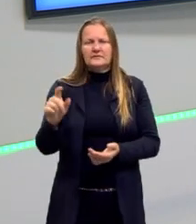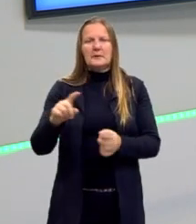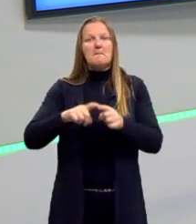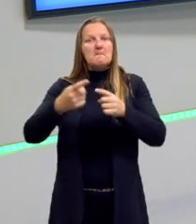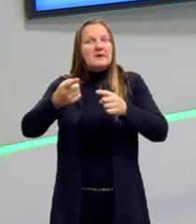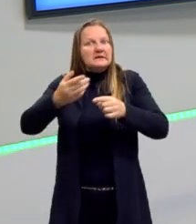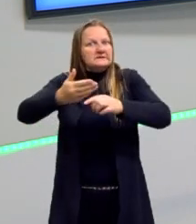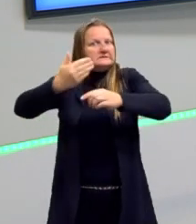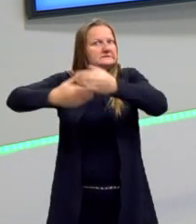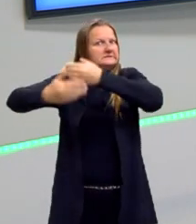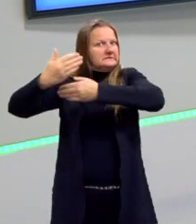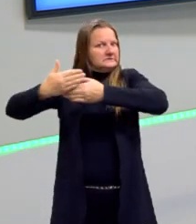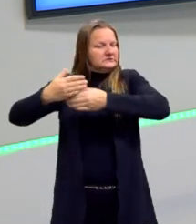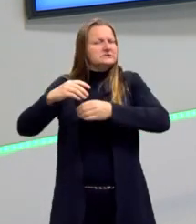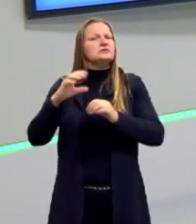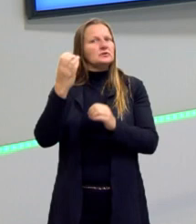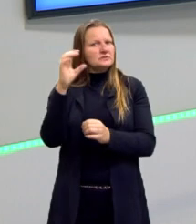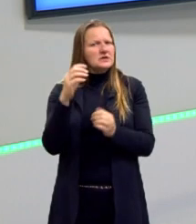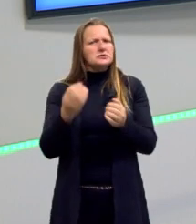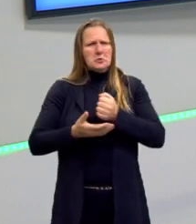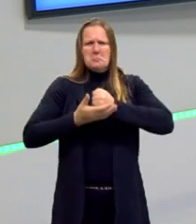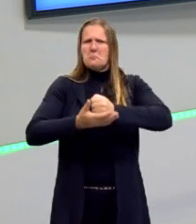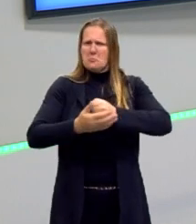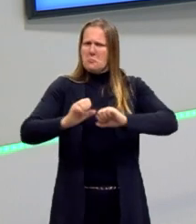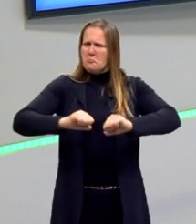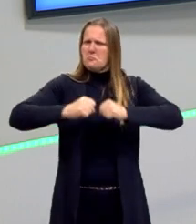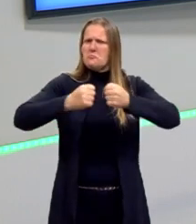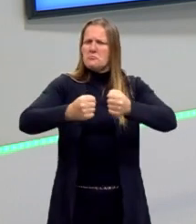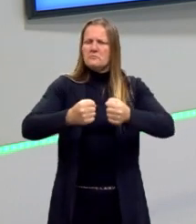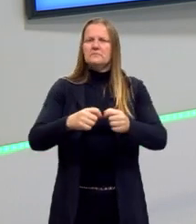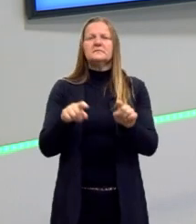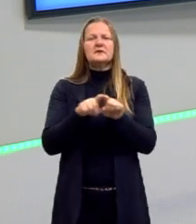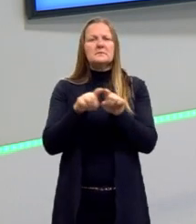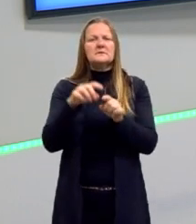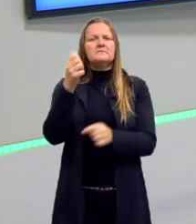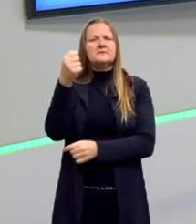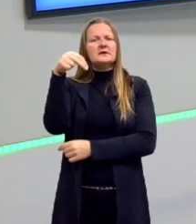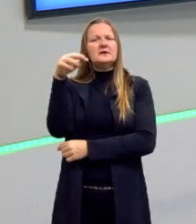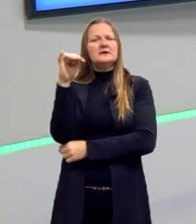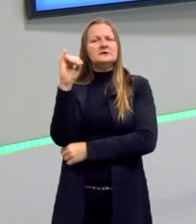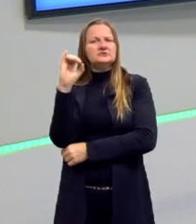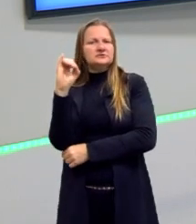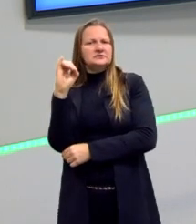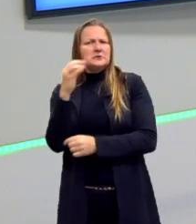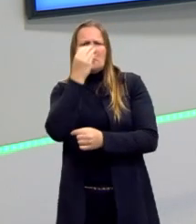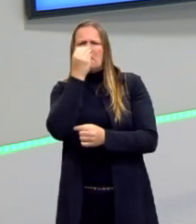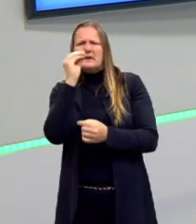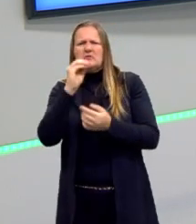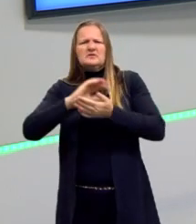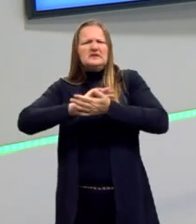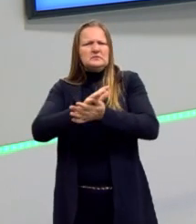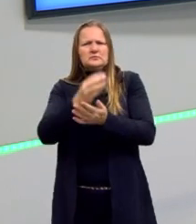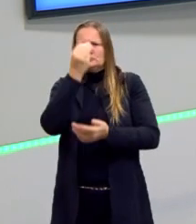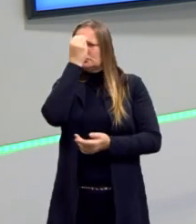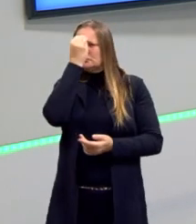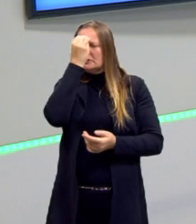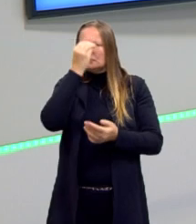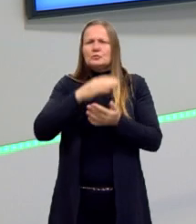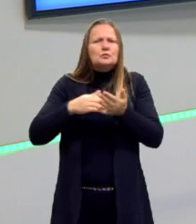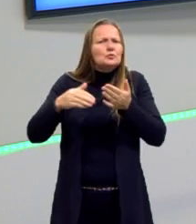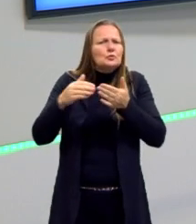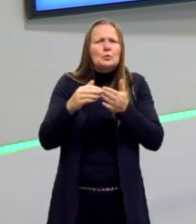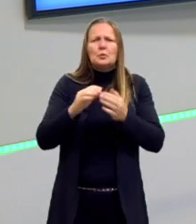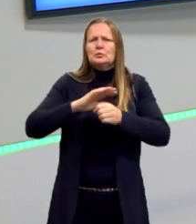defendido pela ciência na época, né. Assim como o antissemitismo, o preconceito contra judeus era muito